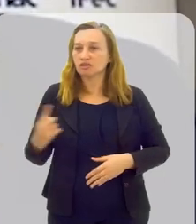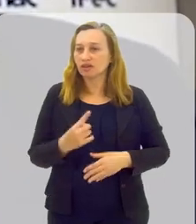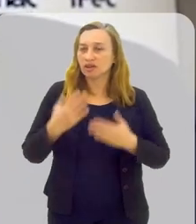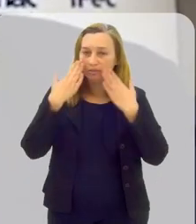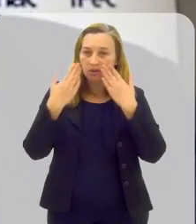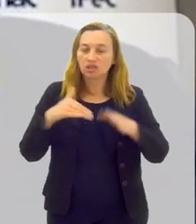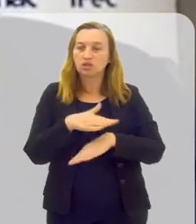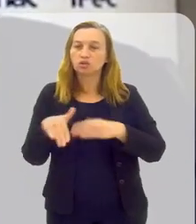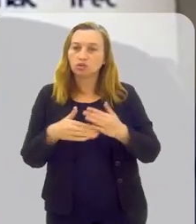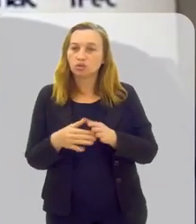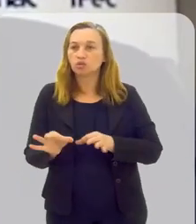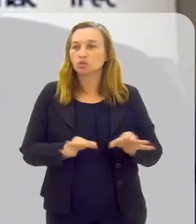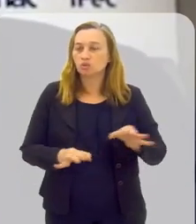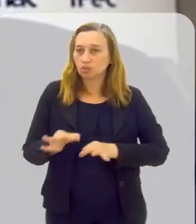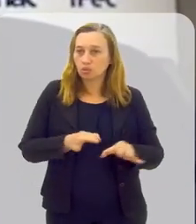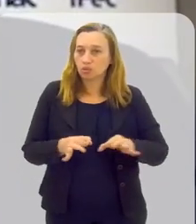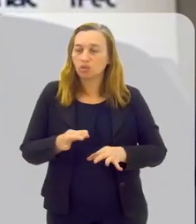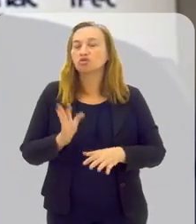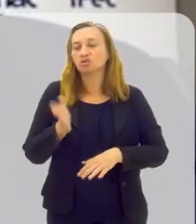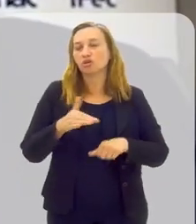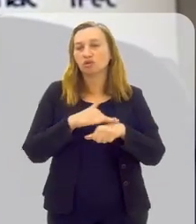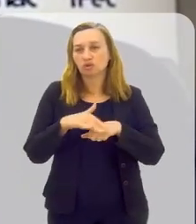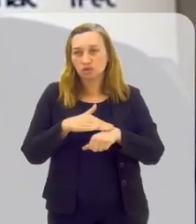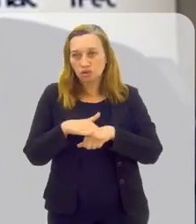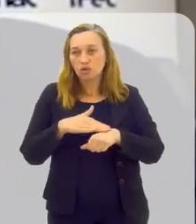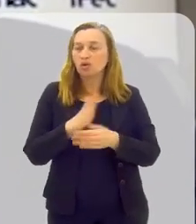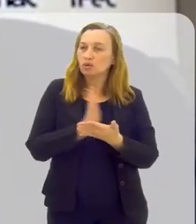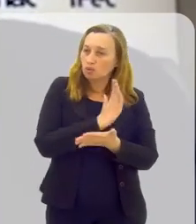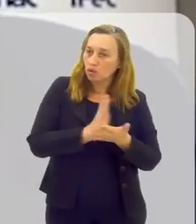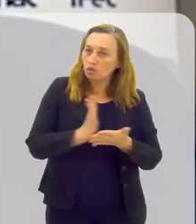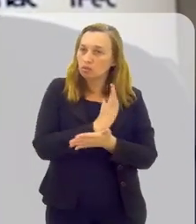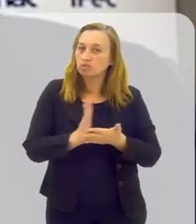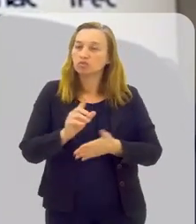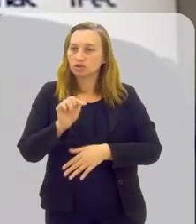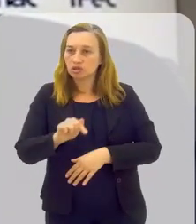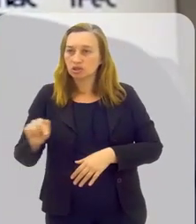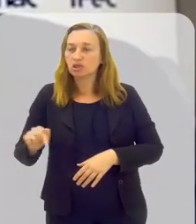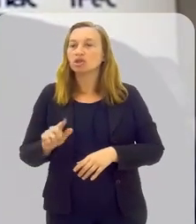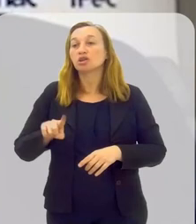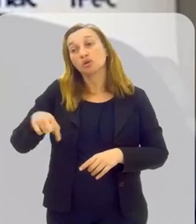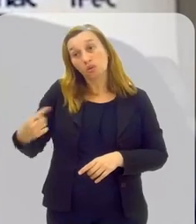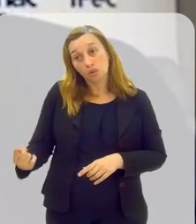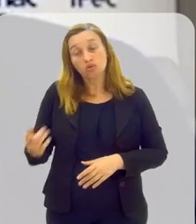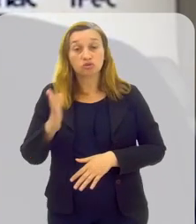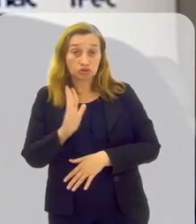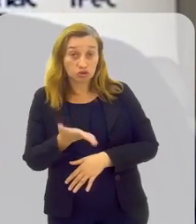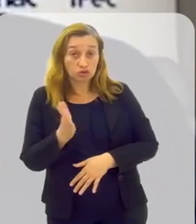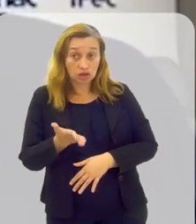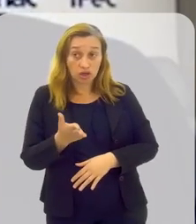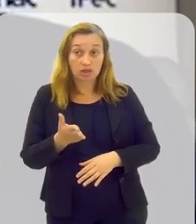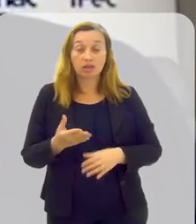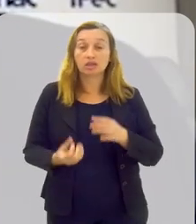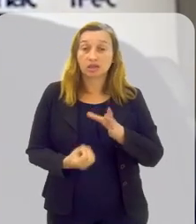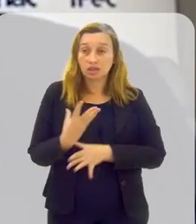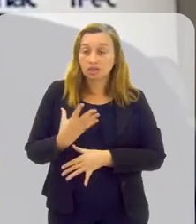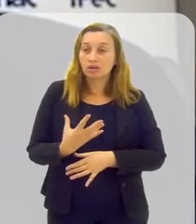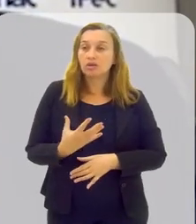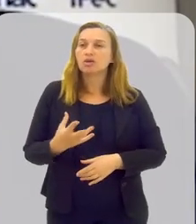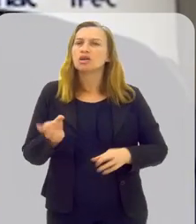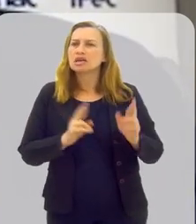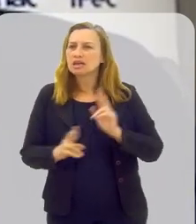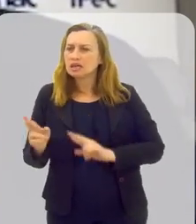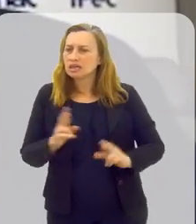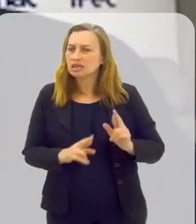apresenta todos esses programas que a gente já conversou aqui, alguns deles e muitos outros já estão em construção.